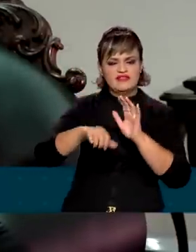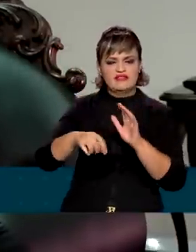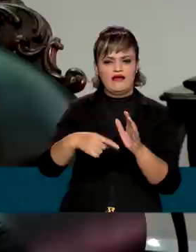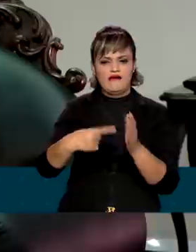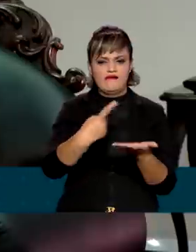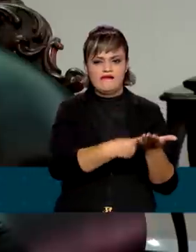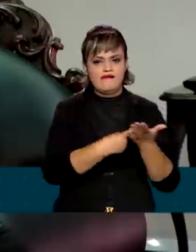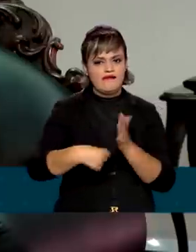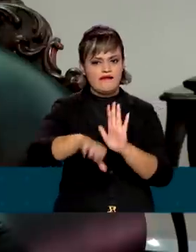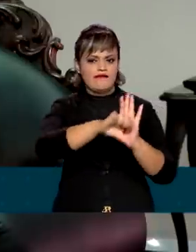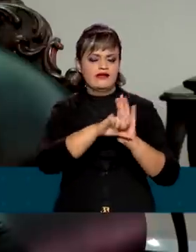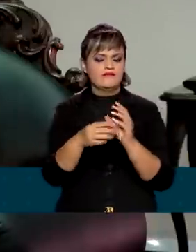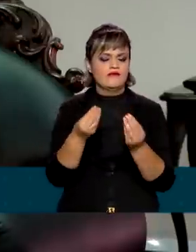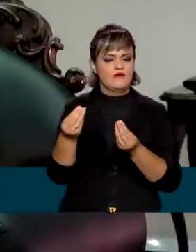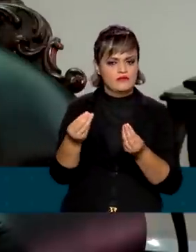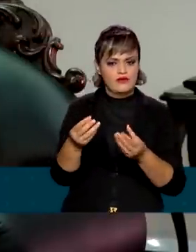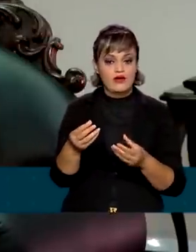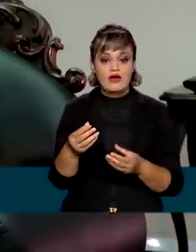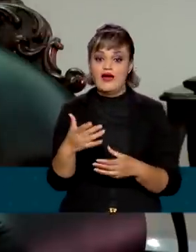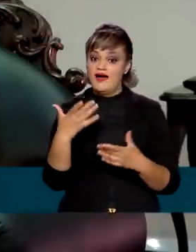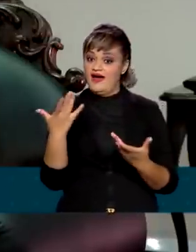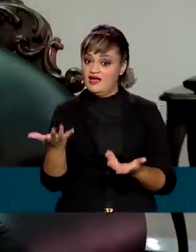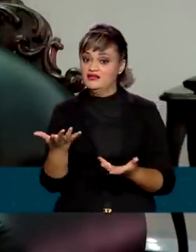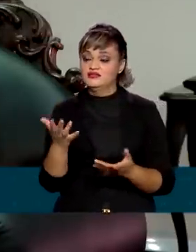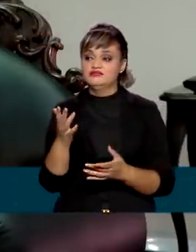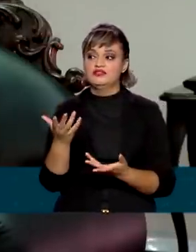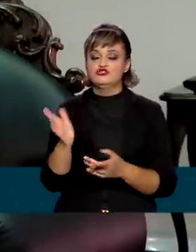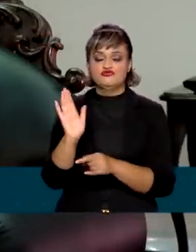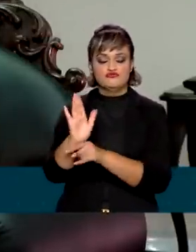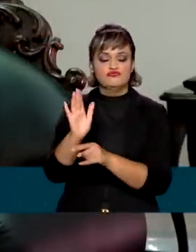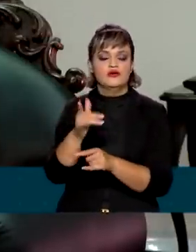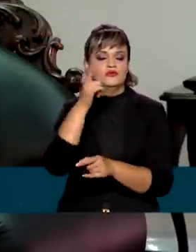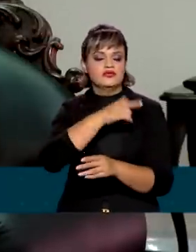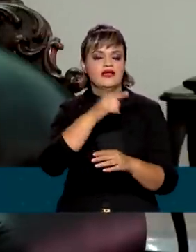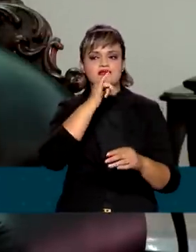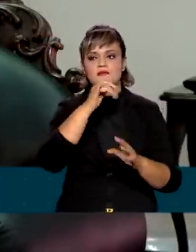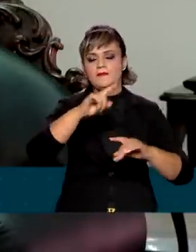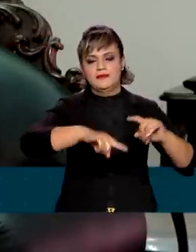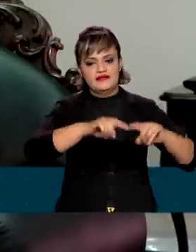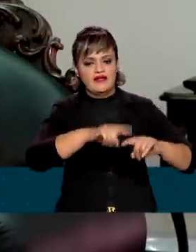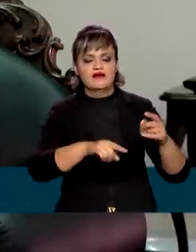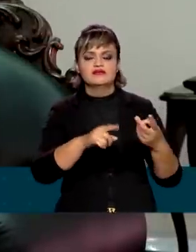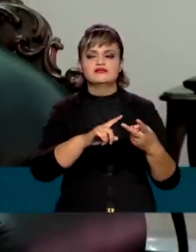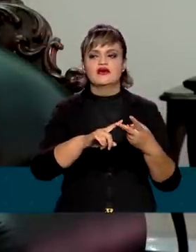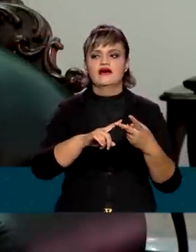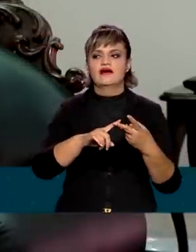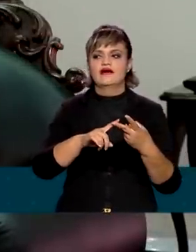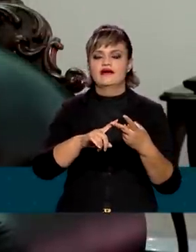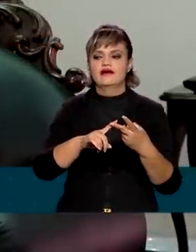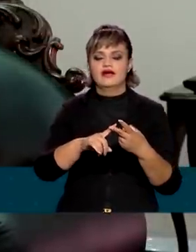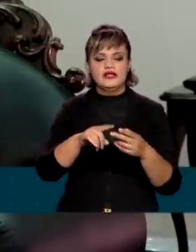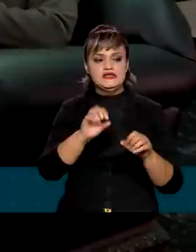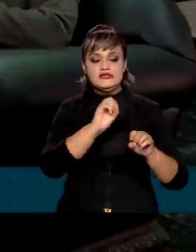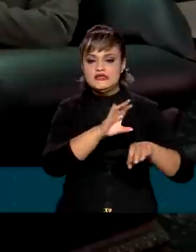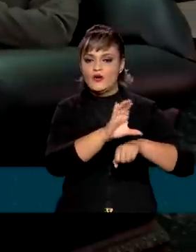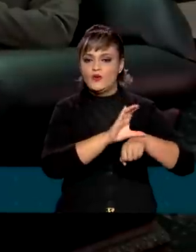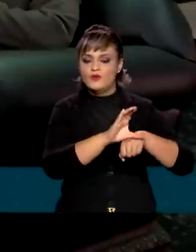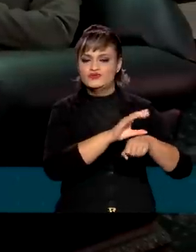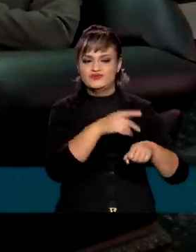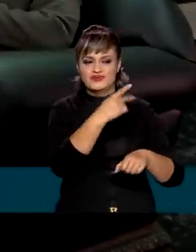no Brasil. A gente procurou ajudar na aquisição de equipamentos, na realização de cursos para os policiais.